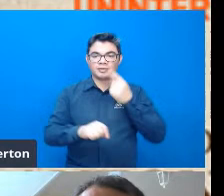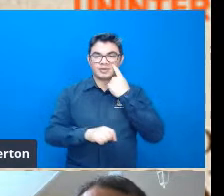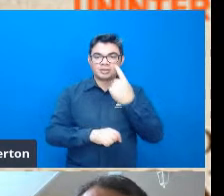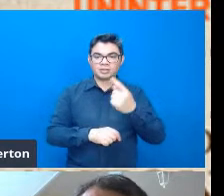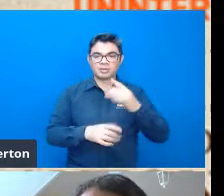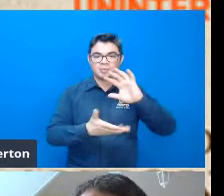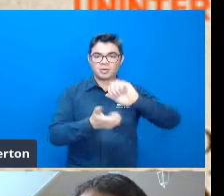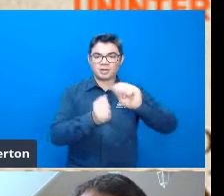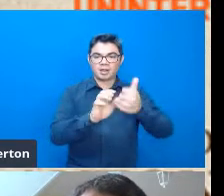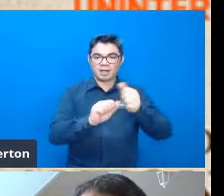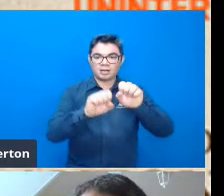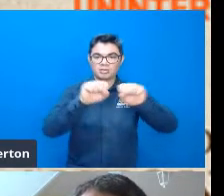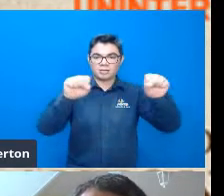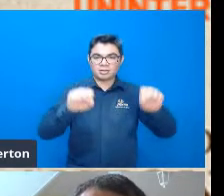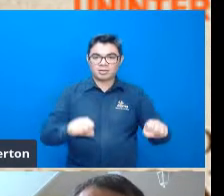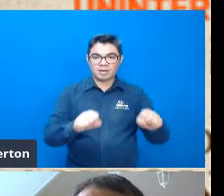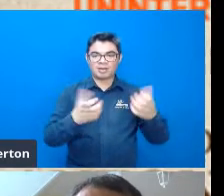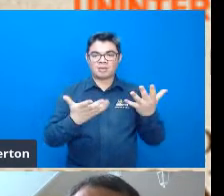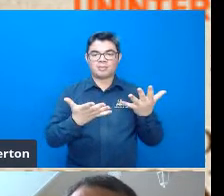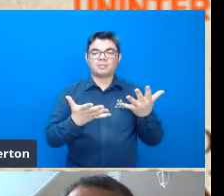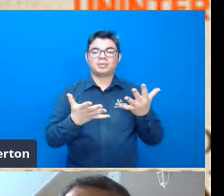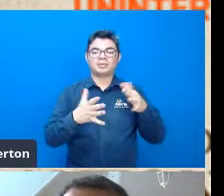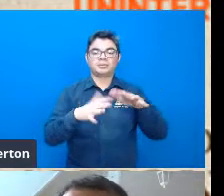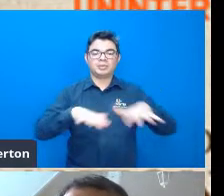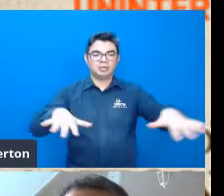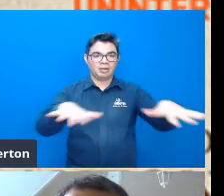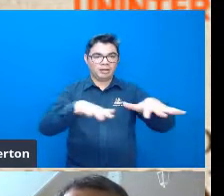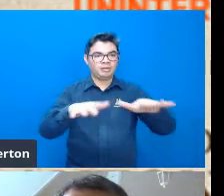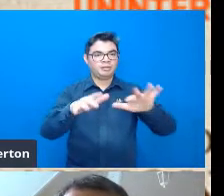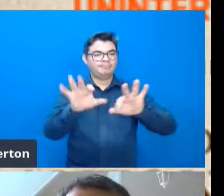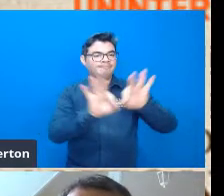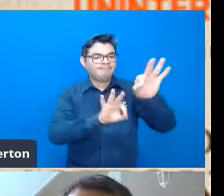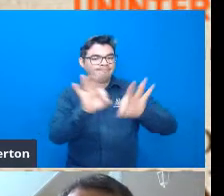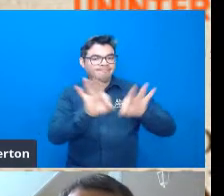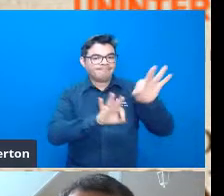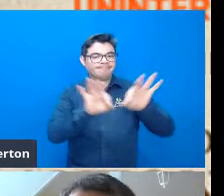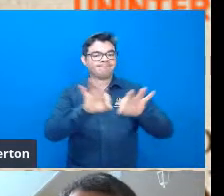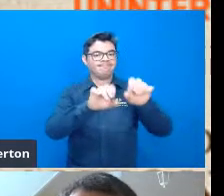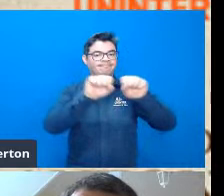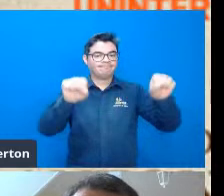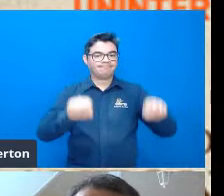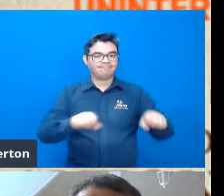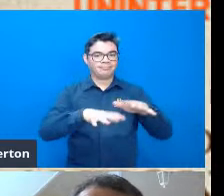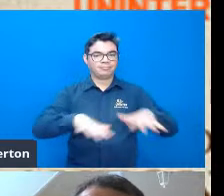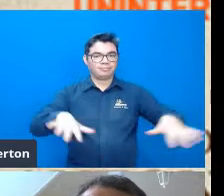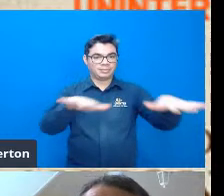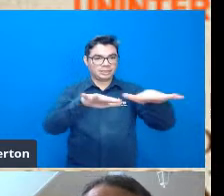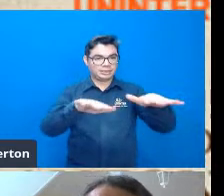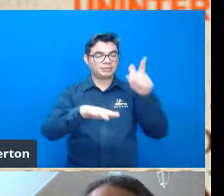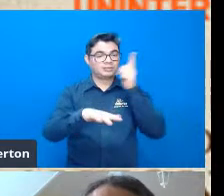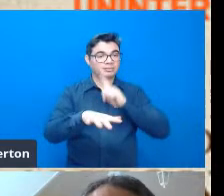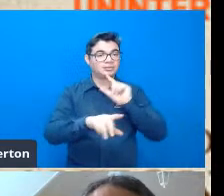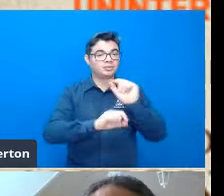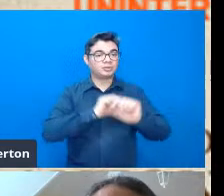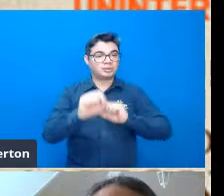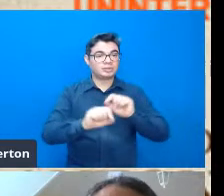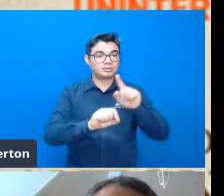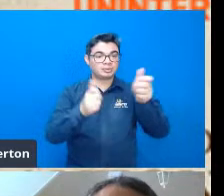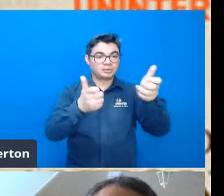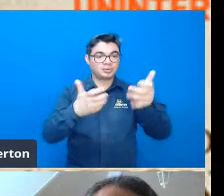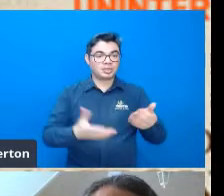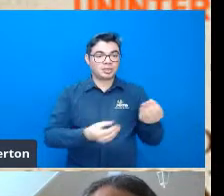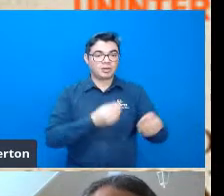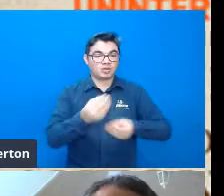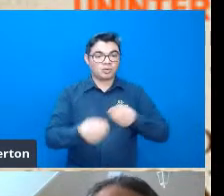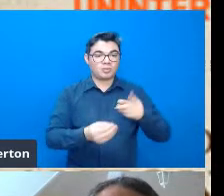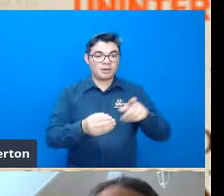modelagens de sistemas ambientais então o livro de modelagens de sistemas ambientais publicado em 99 vamos dizer assim é uma